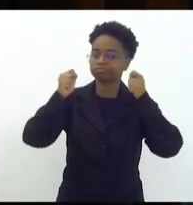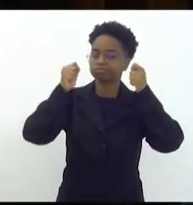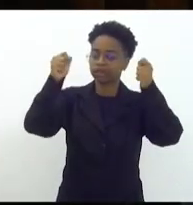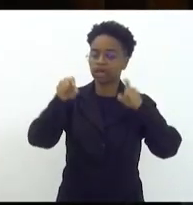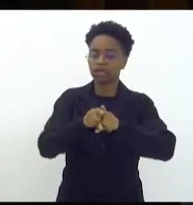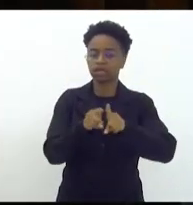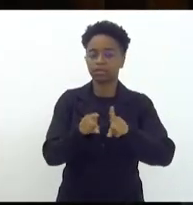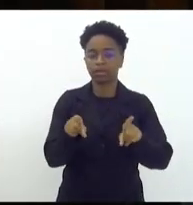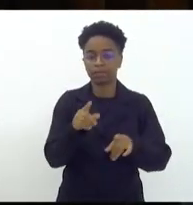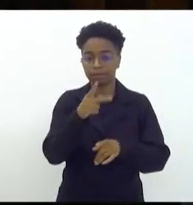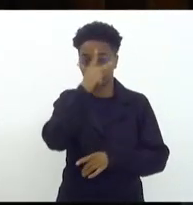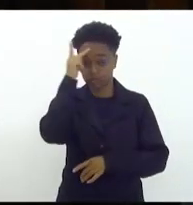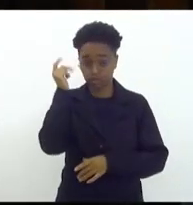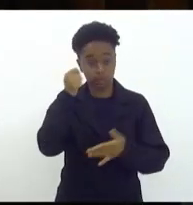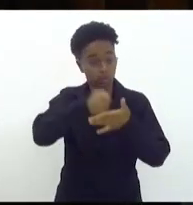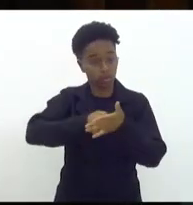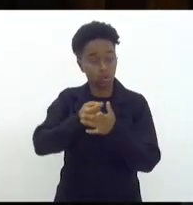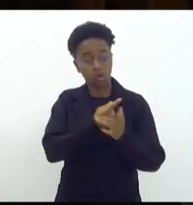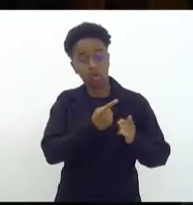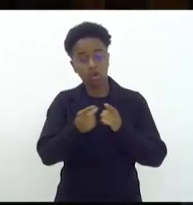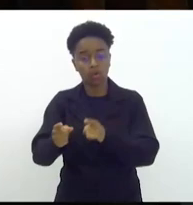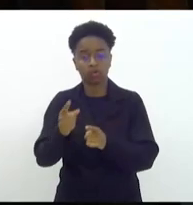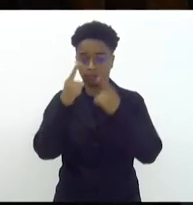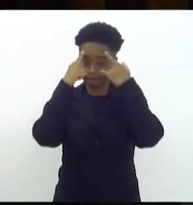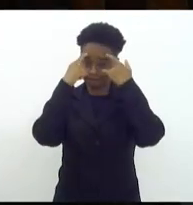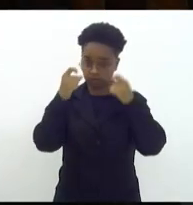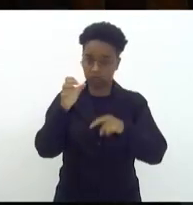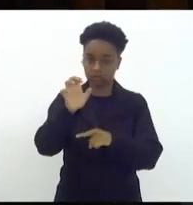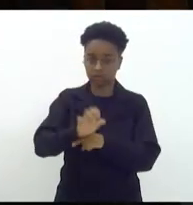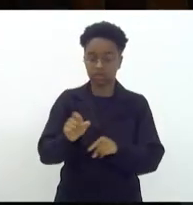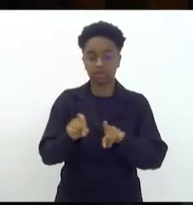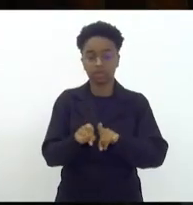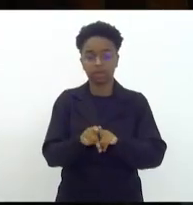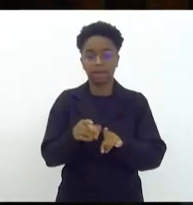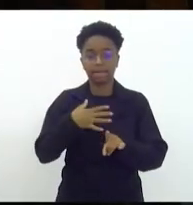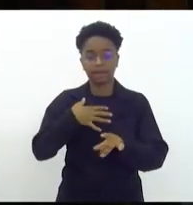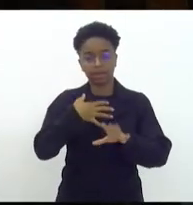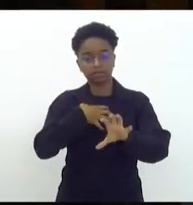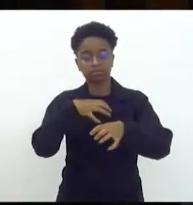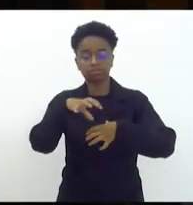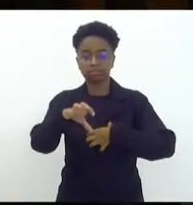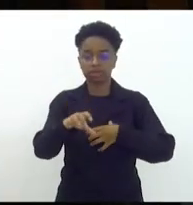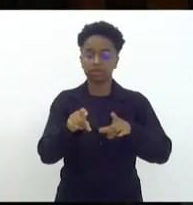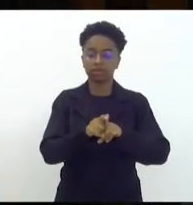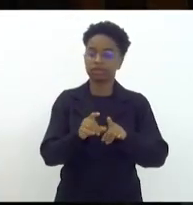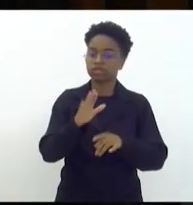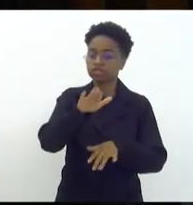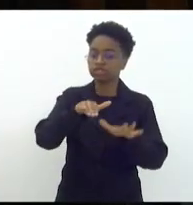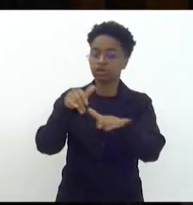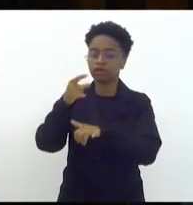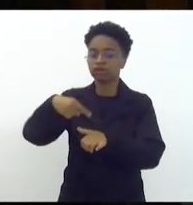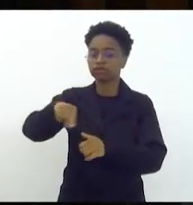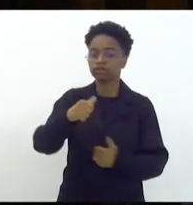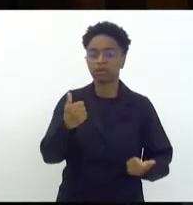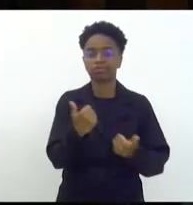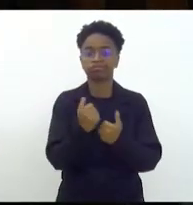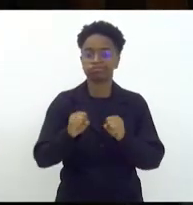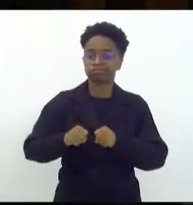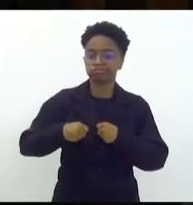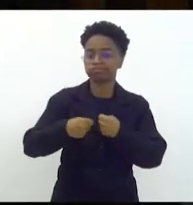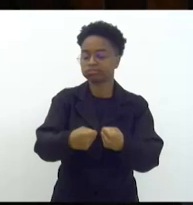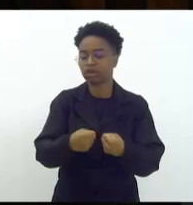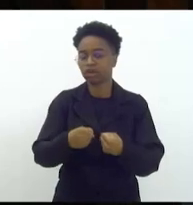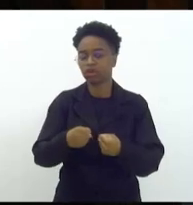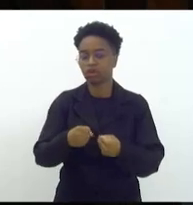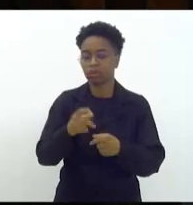pessoas que estão lá em luta contra a violência de estado e a minha solidariedade e o meu chamado a luta de todo o povo de favela do